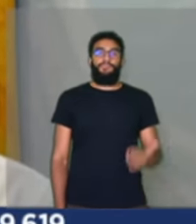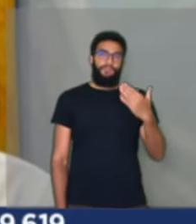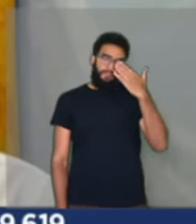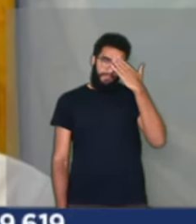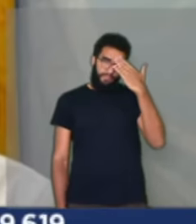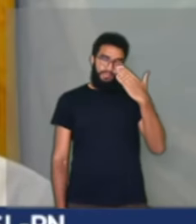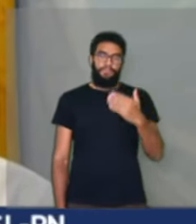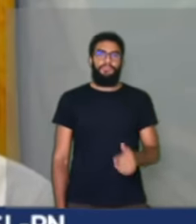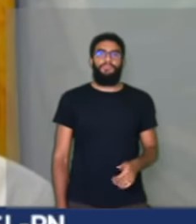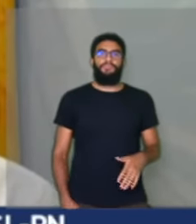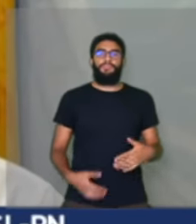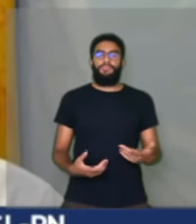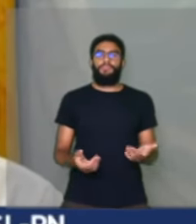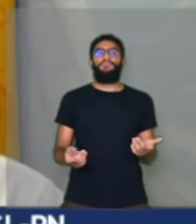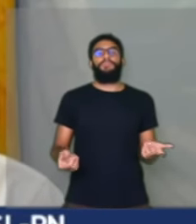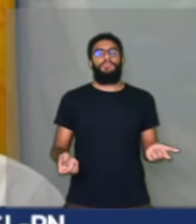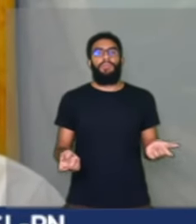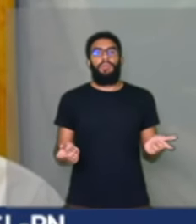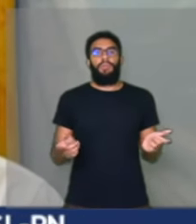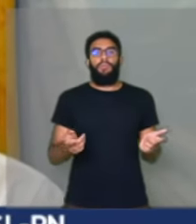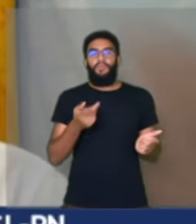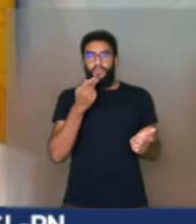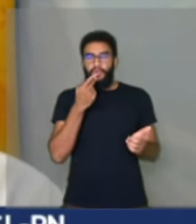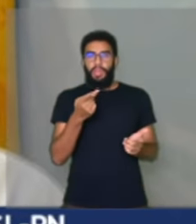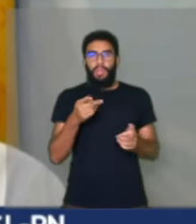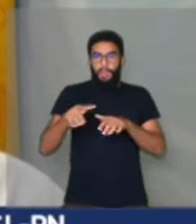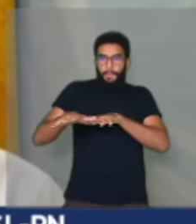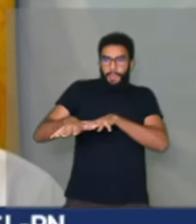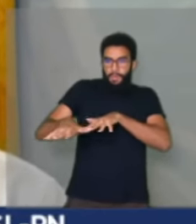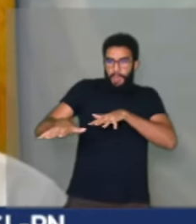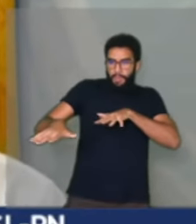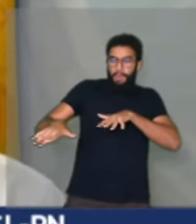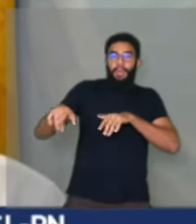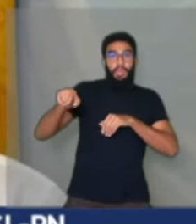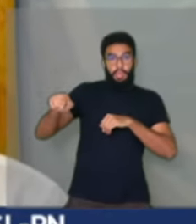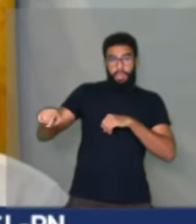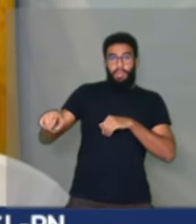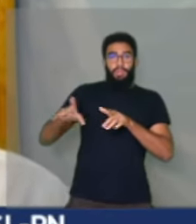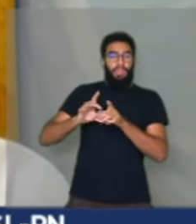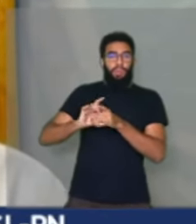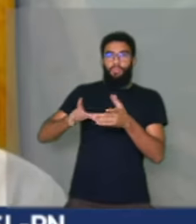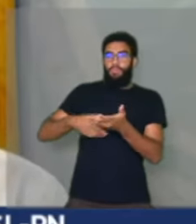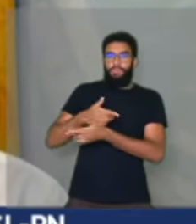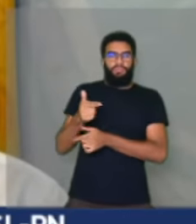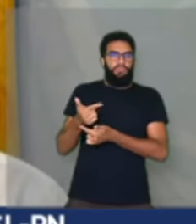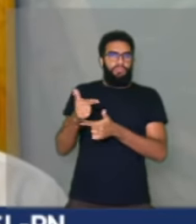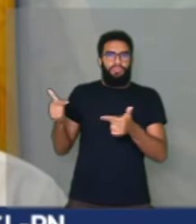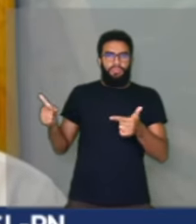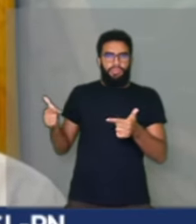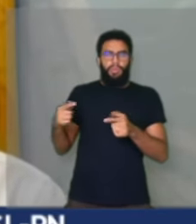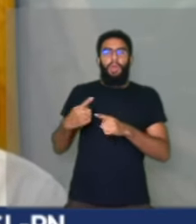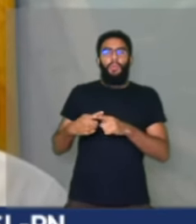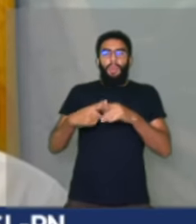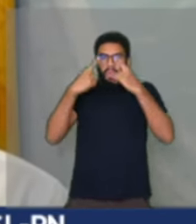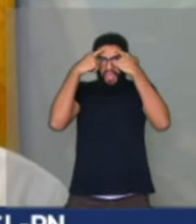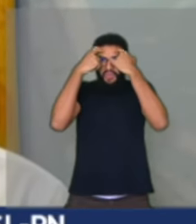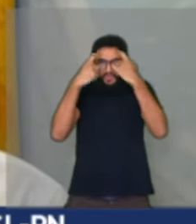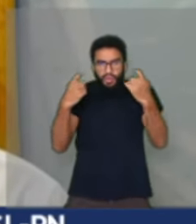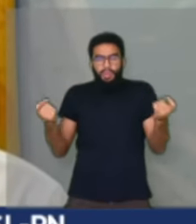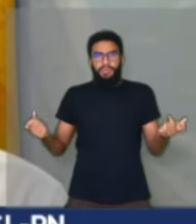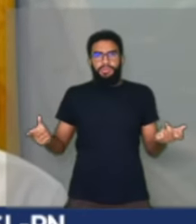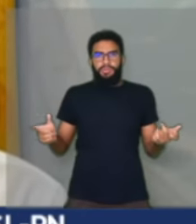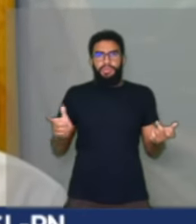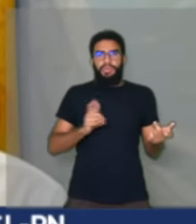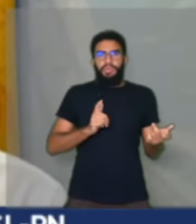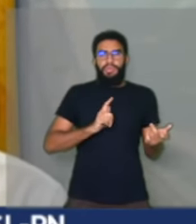que seja classificado como antidemocrática, aquela manifestação que não deixa uma pessoa participar. Que tem violência. Que tem bandeiras que não